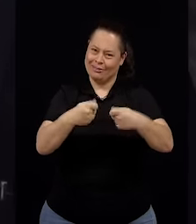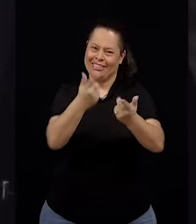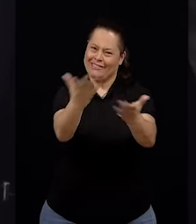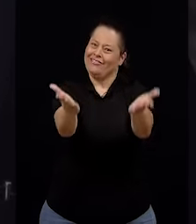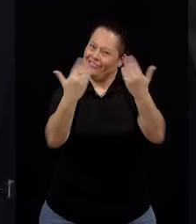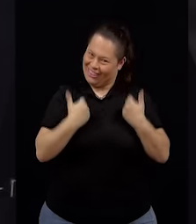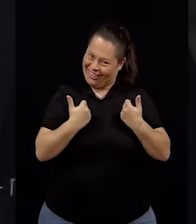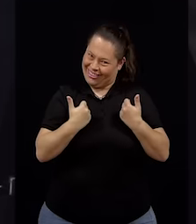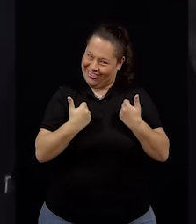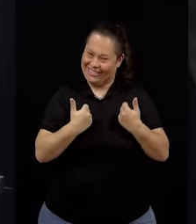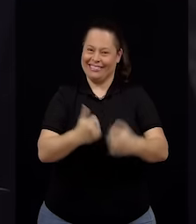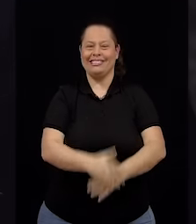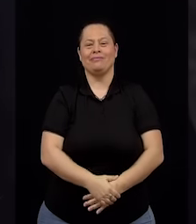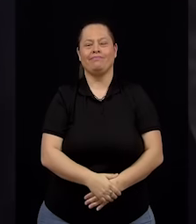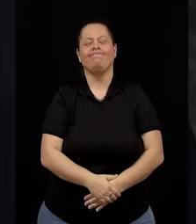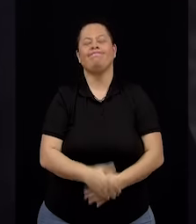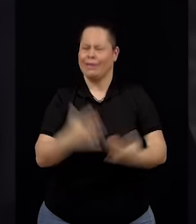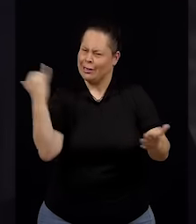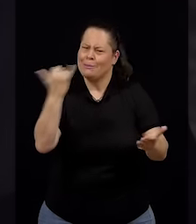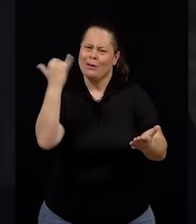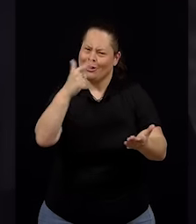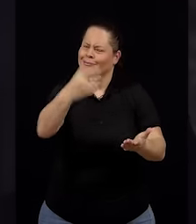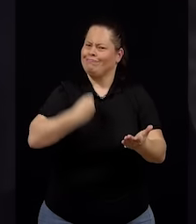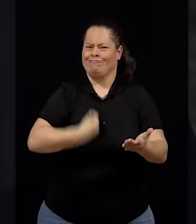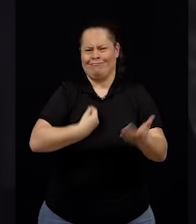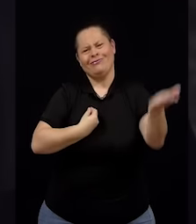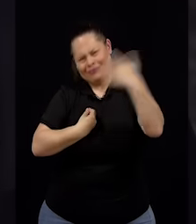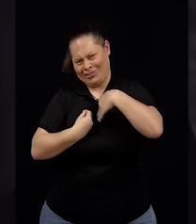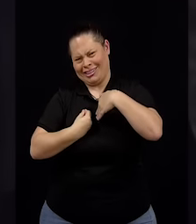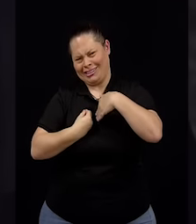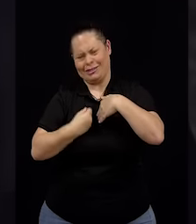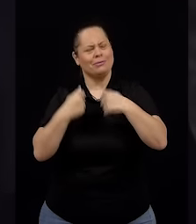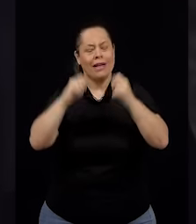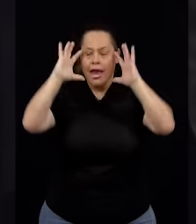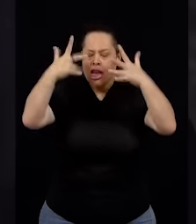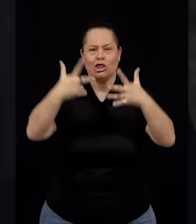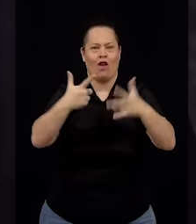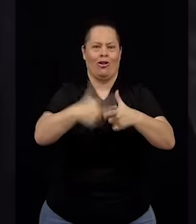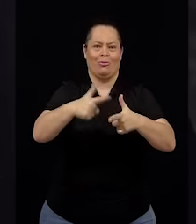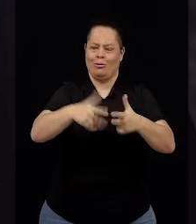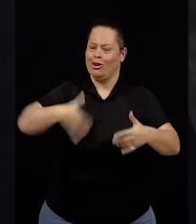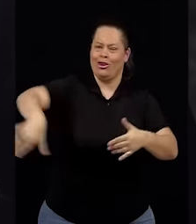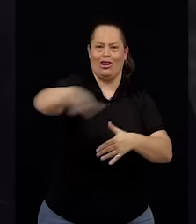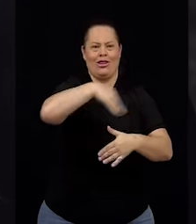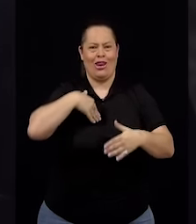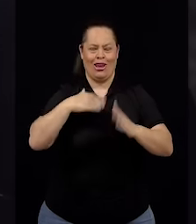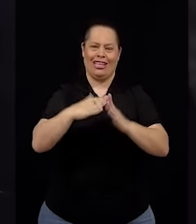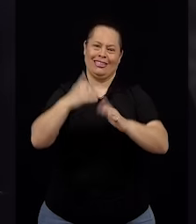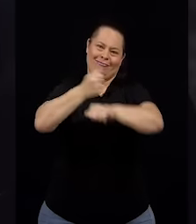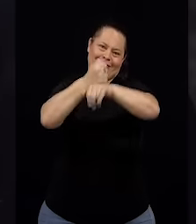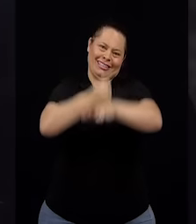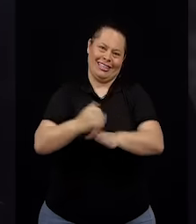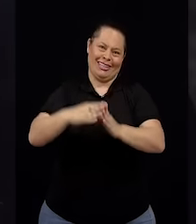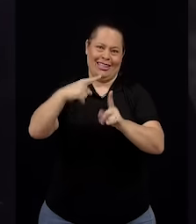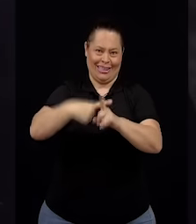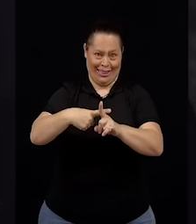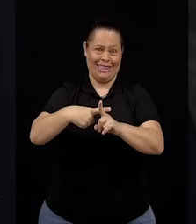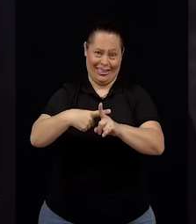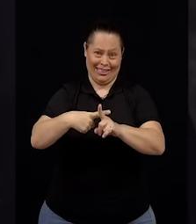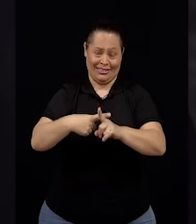participação importante, determinante para todos nós, através, primeiro, já agora,